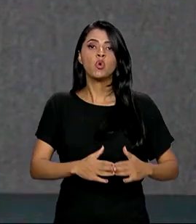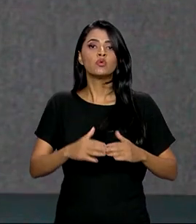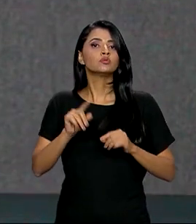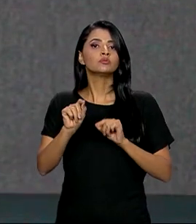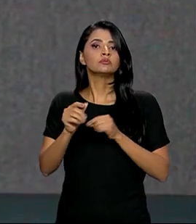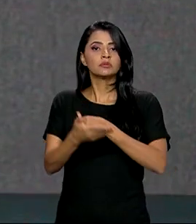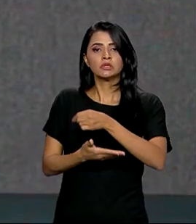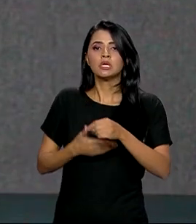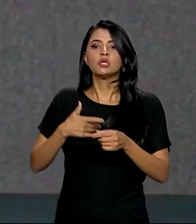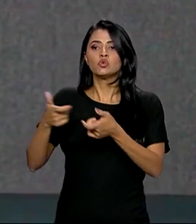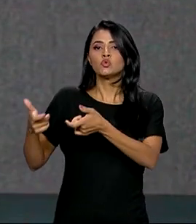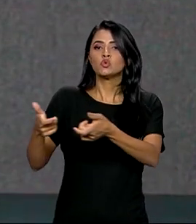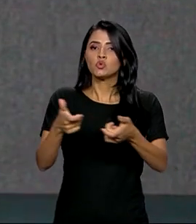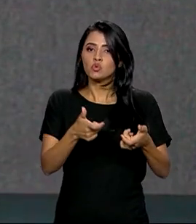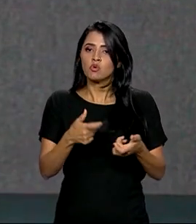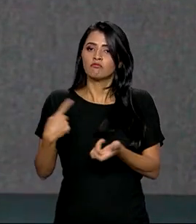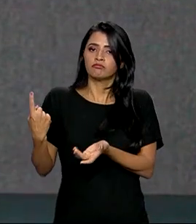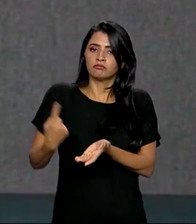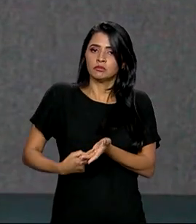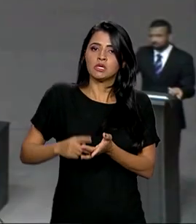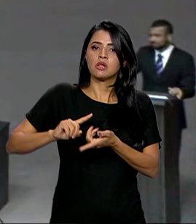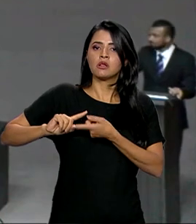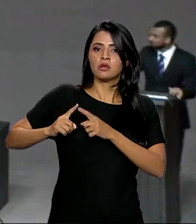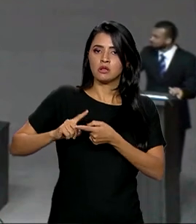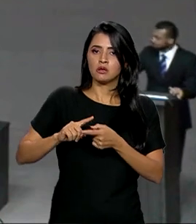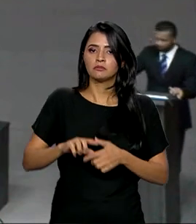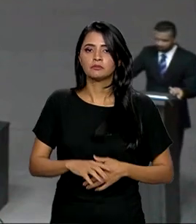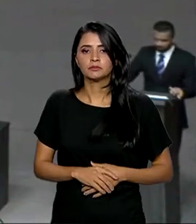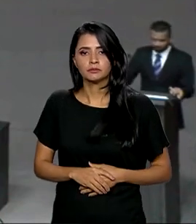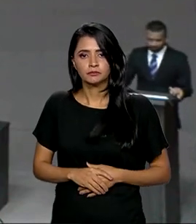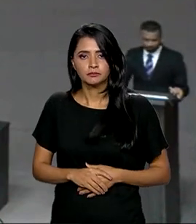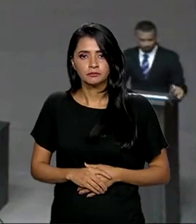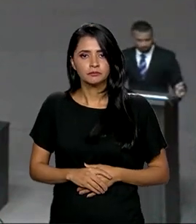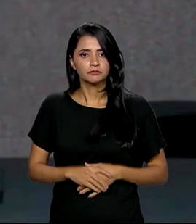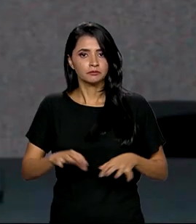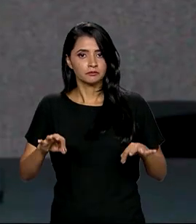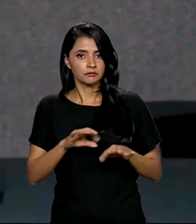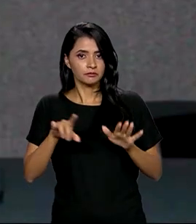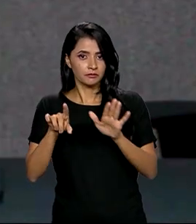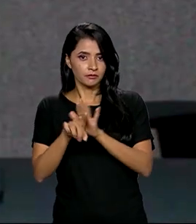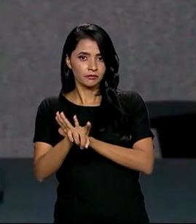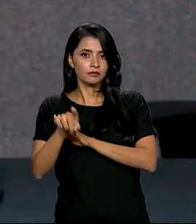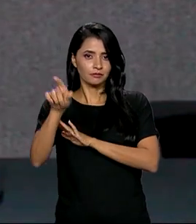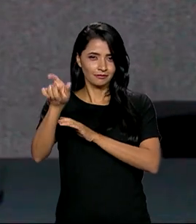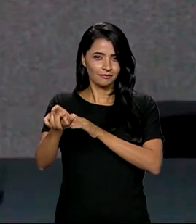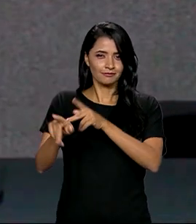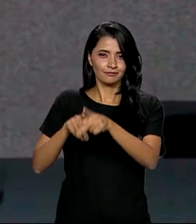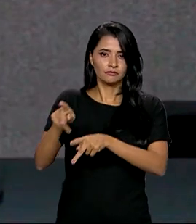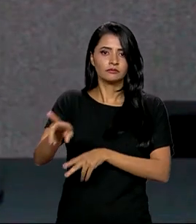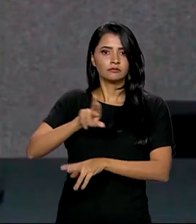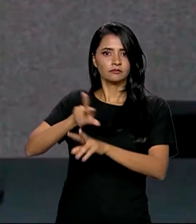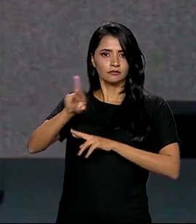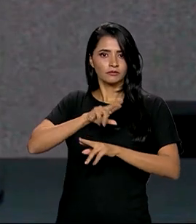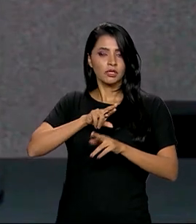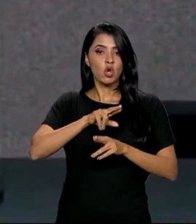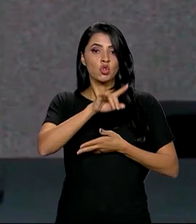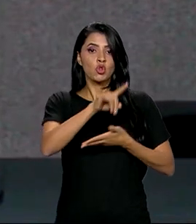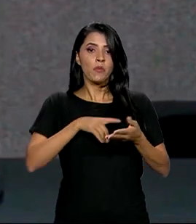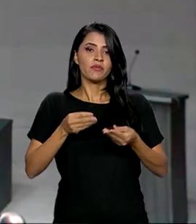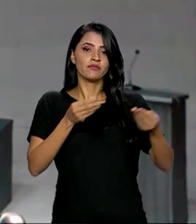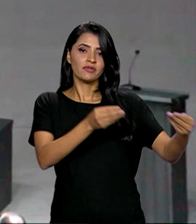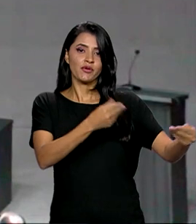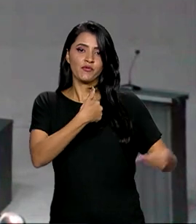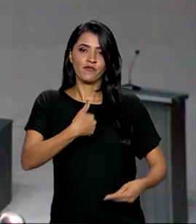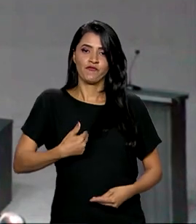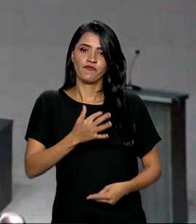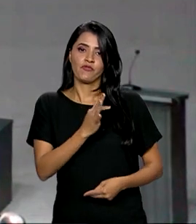de instâncias de pactuação e negociação. Após essa consulta, um documento será entregue ao governo federal